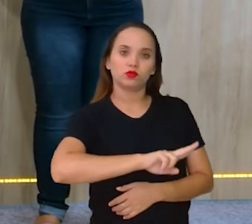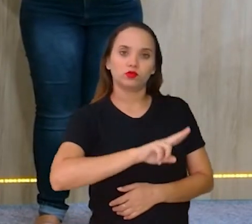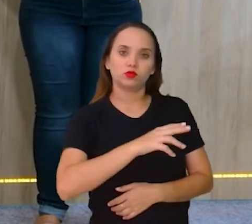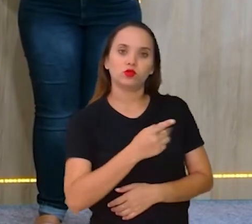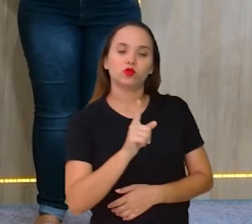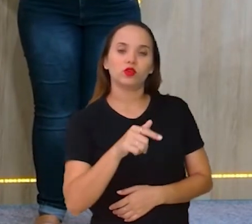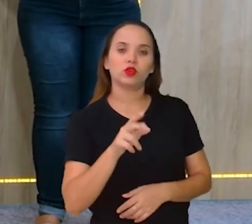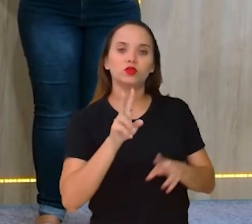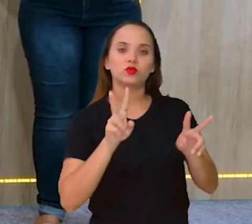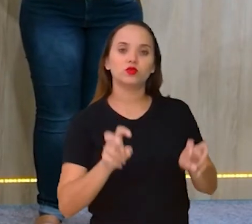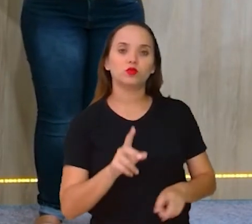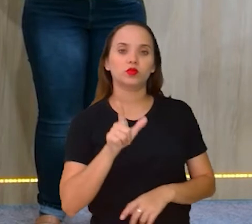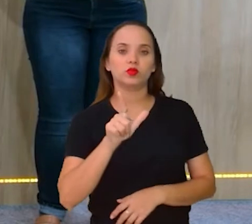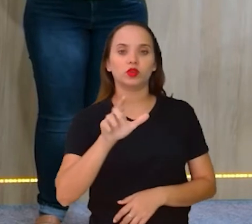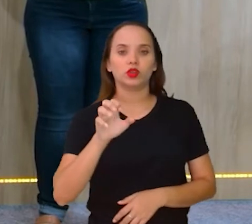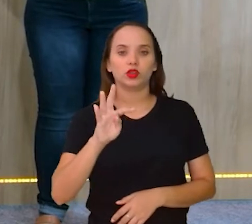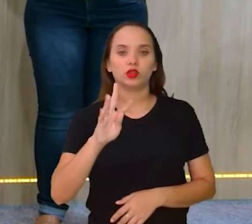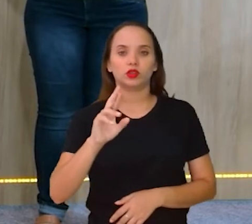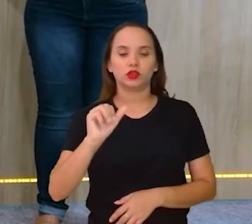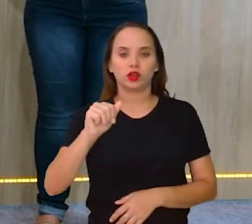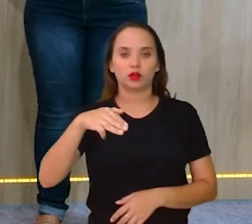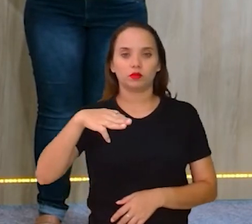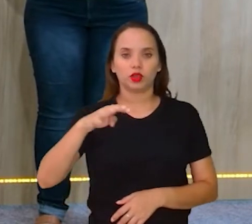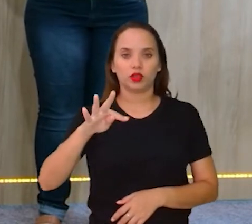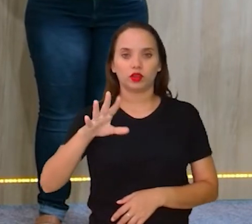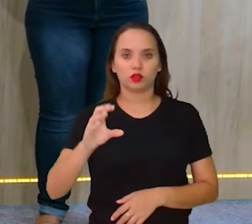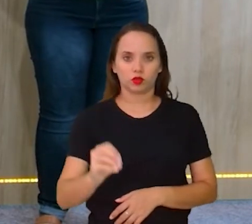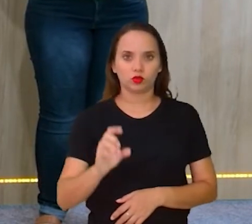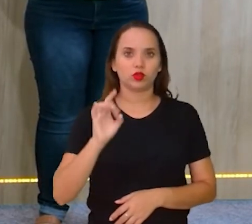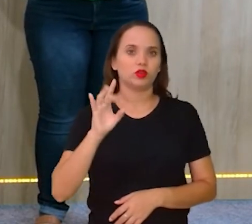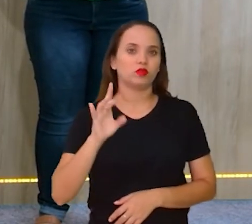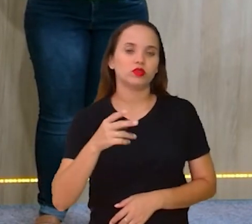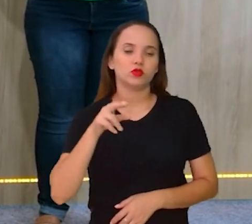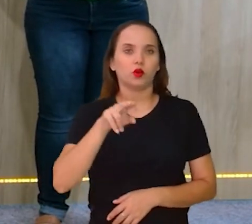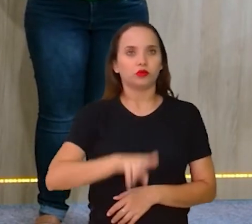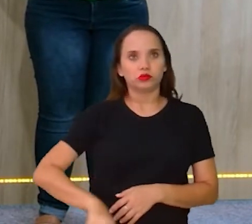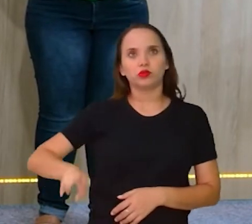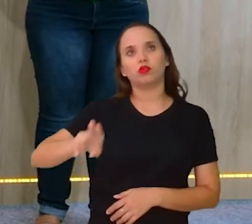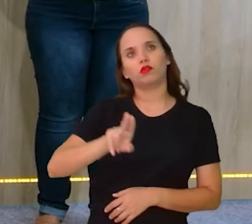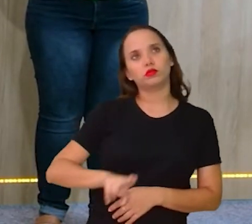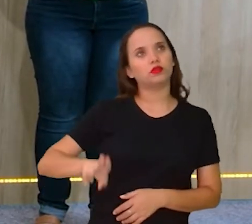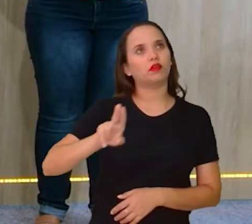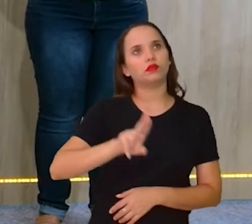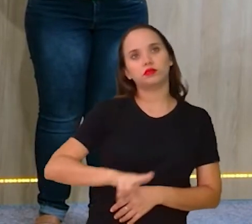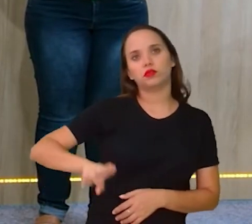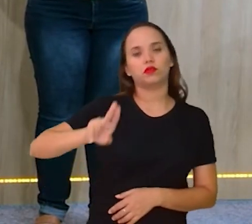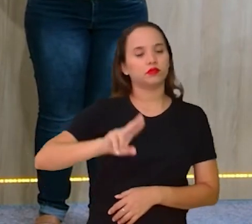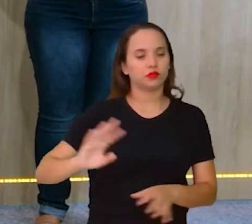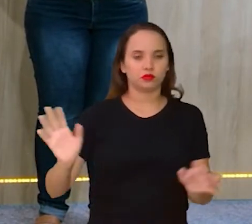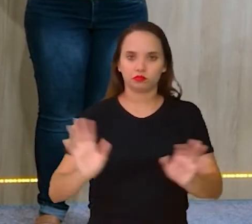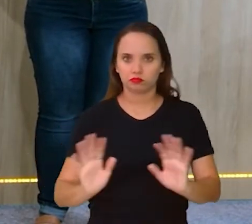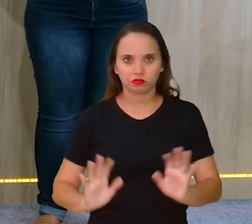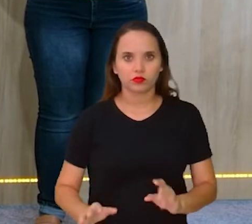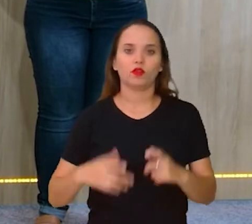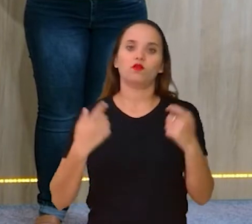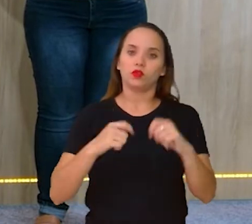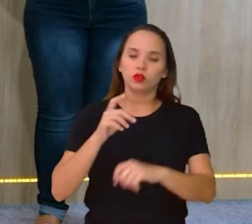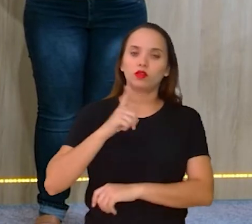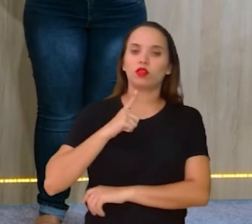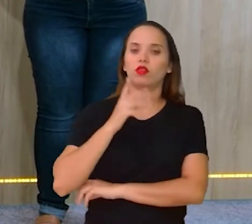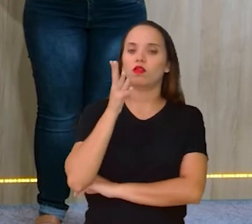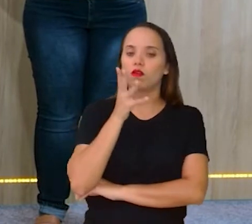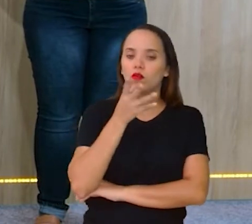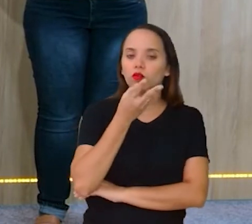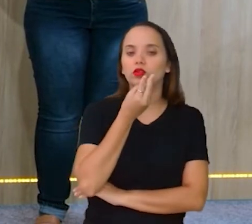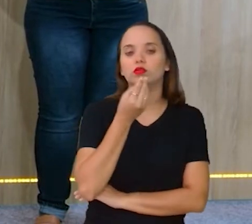do letramento digital, né? A gente não ser apenas o usuário da tecnologia, mas a gente também ter o conhecimento,